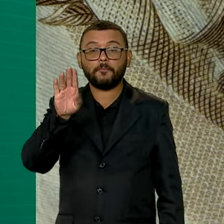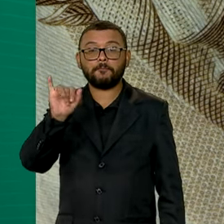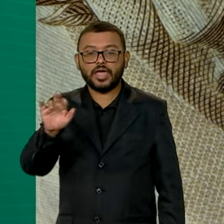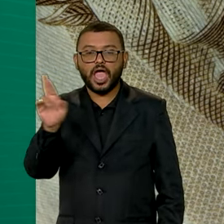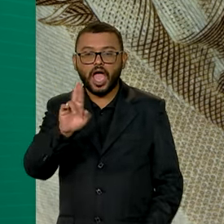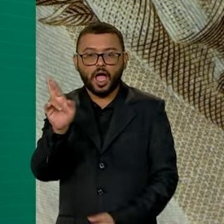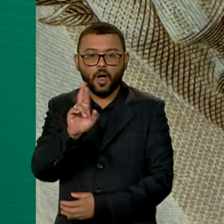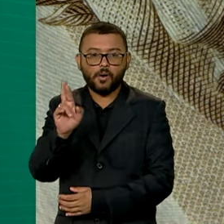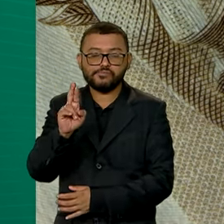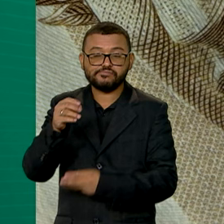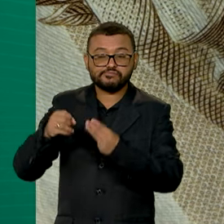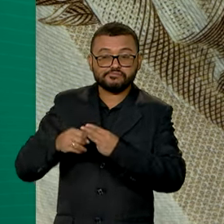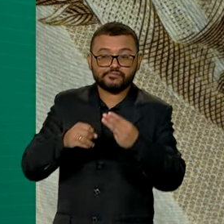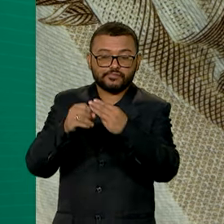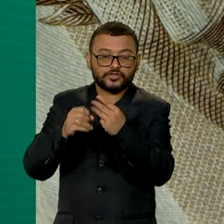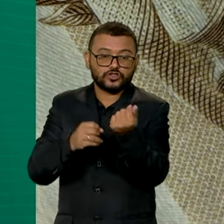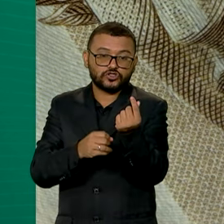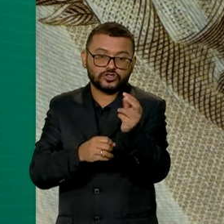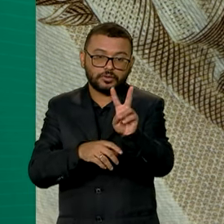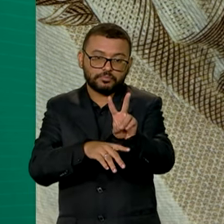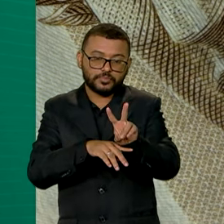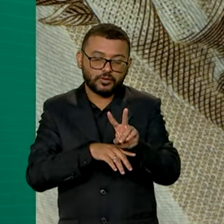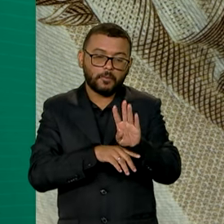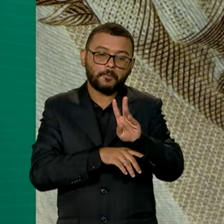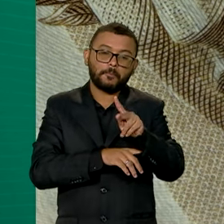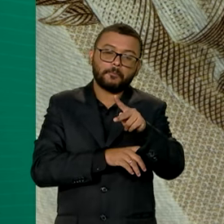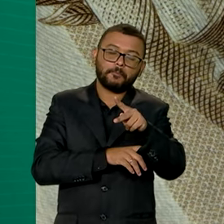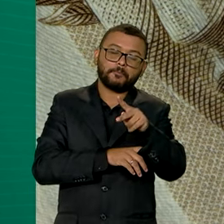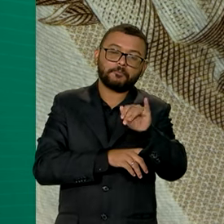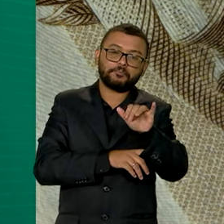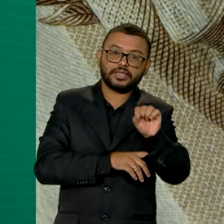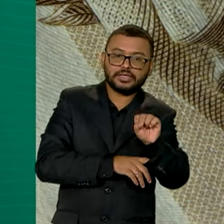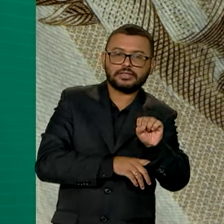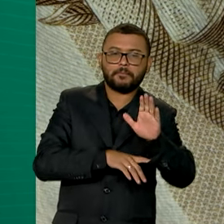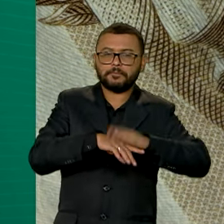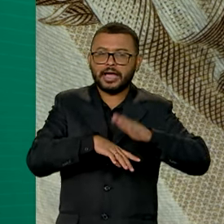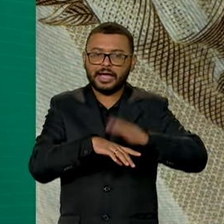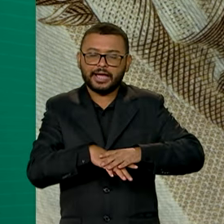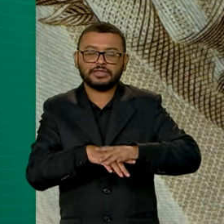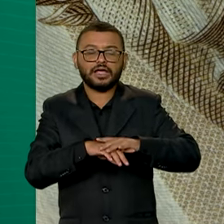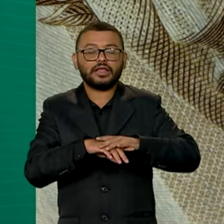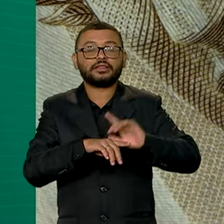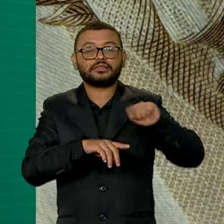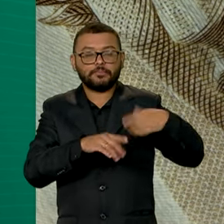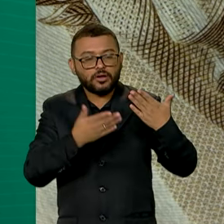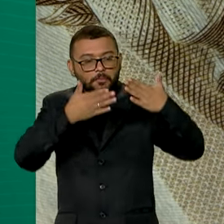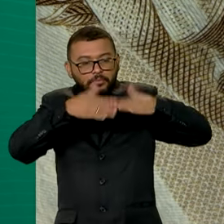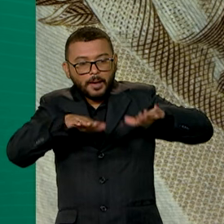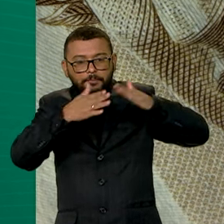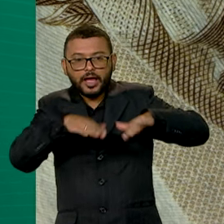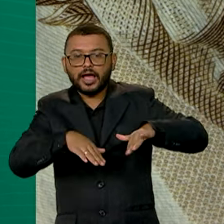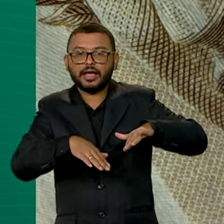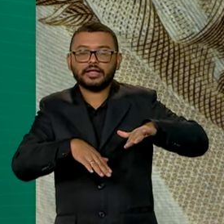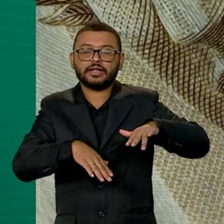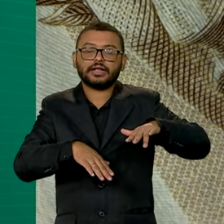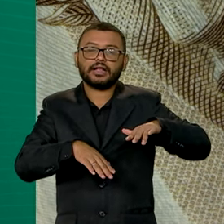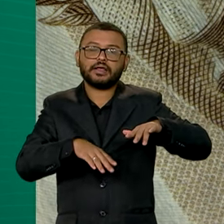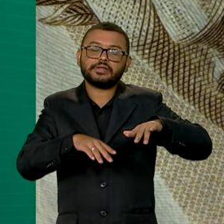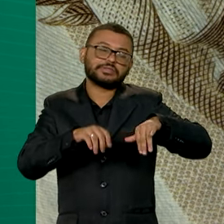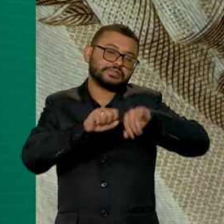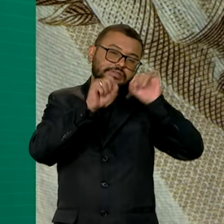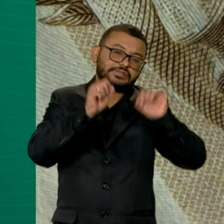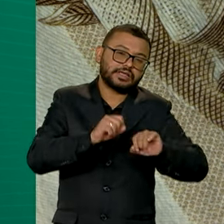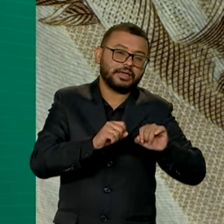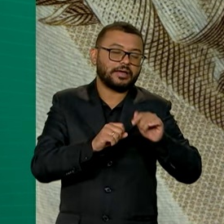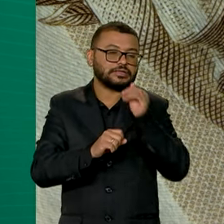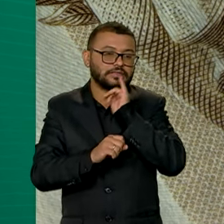municípios. Os créditos de piscofins em geral serão compensáveis apenas na sistemática